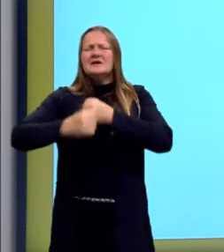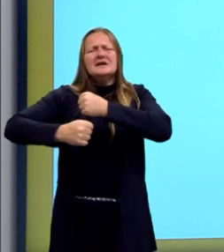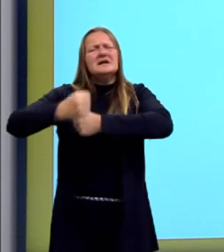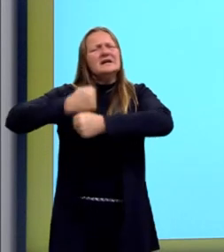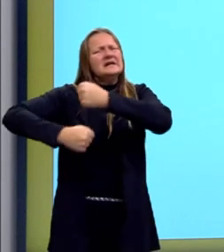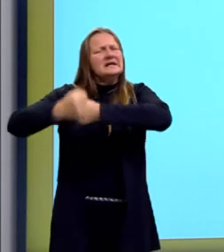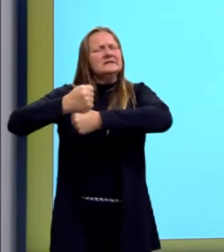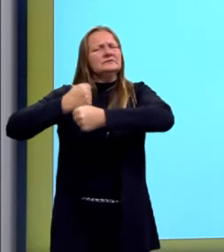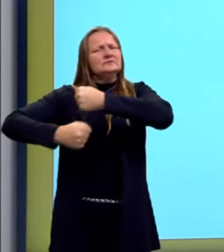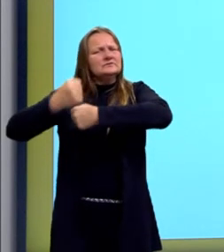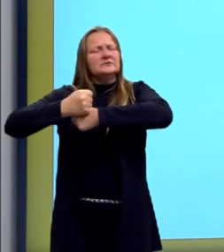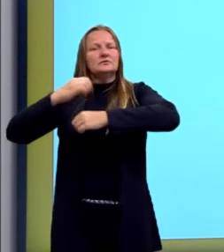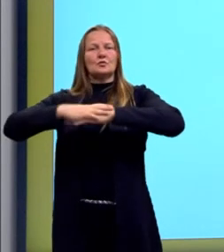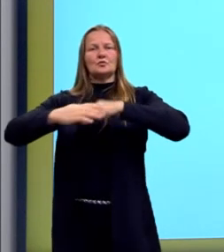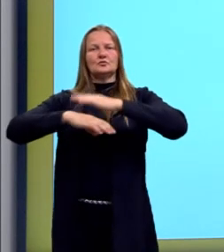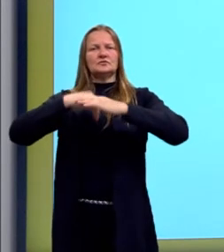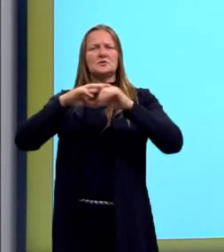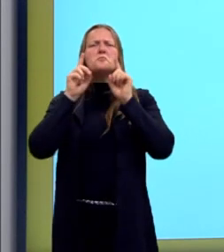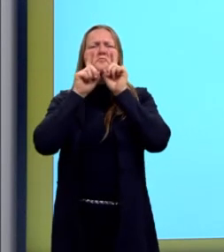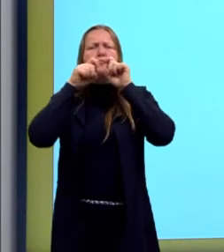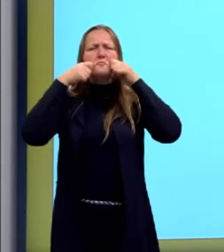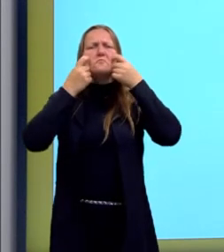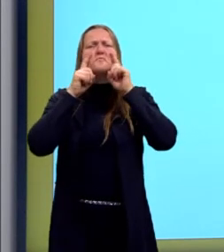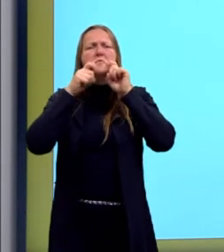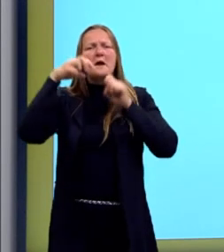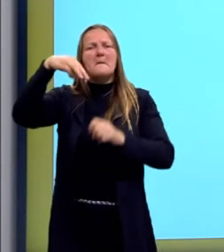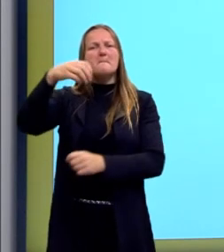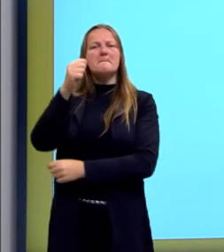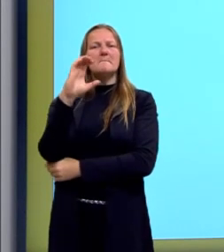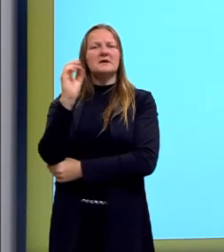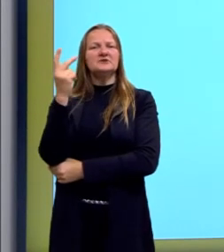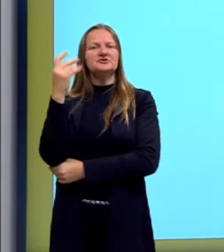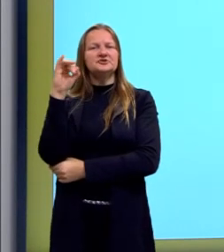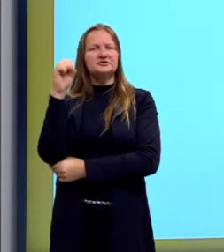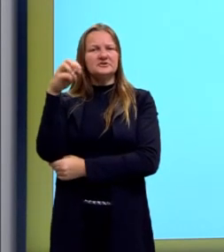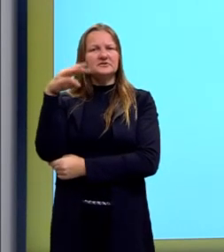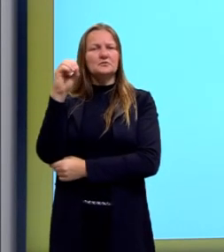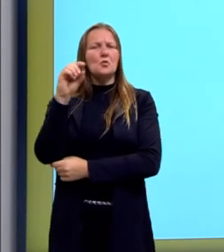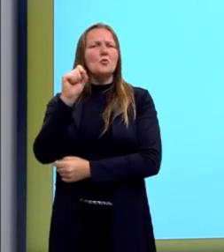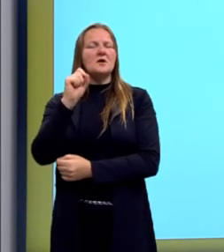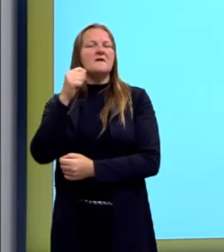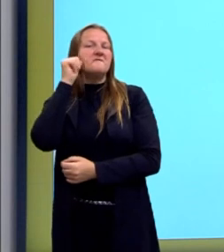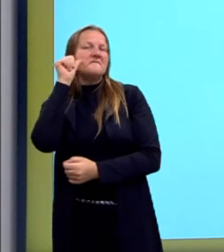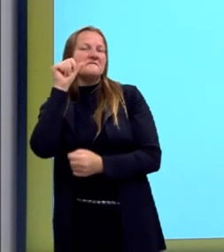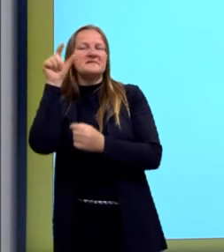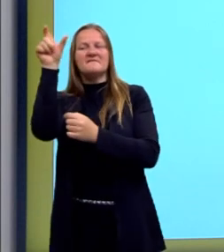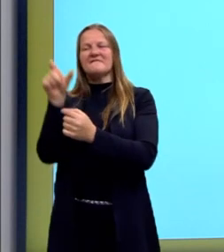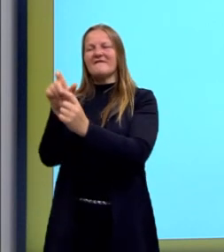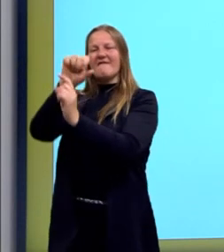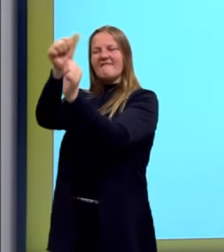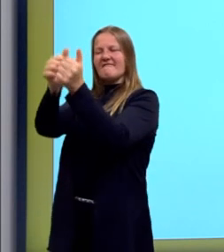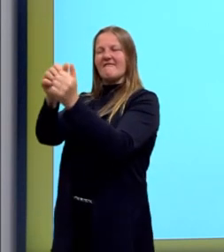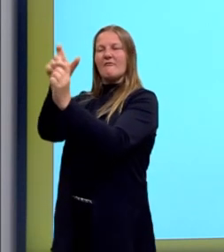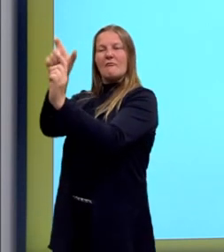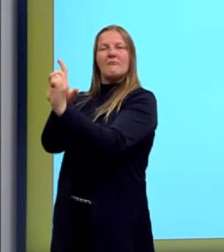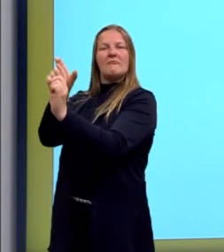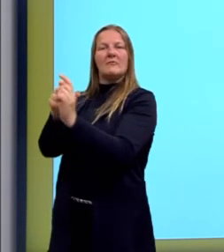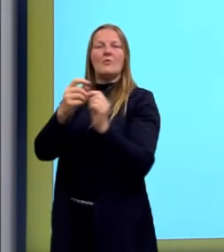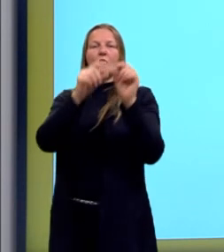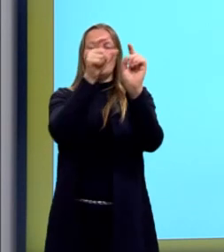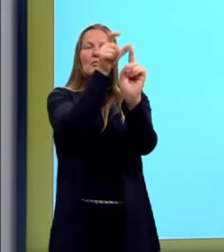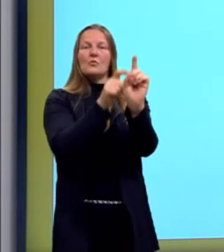anos de construção, de machismo, que tenta criar uma imagem do que é o feminino e tenta criar uma imagem do que é o